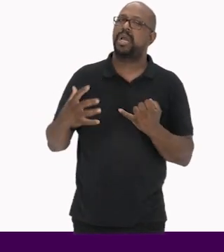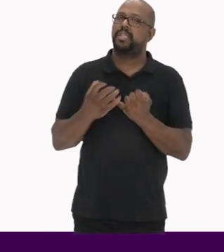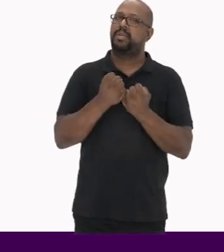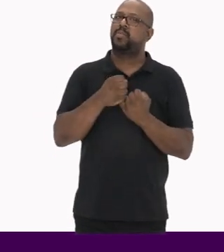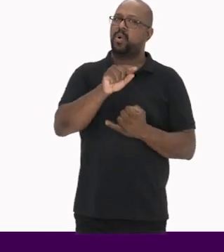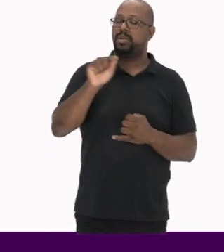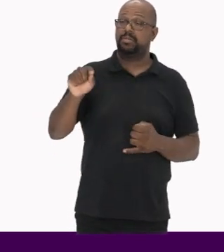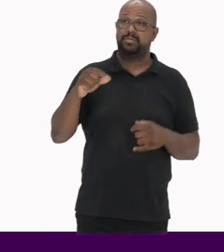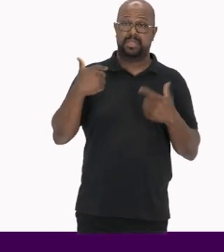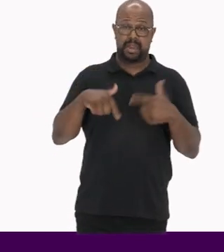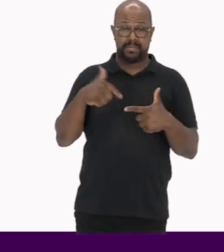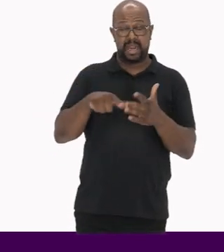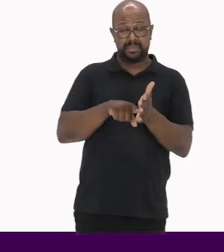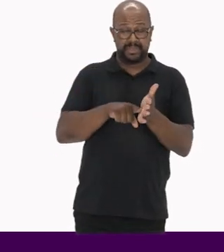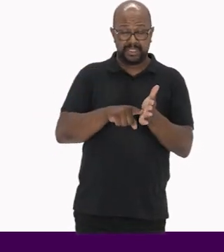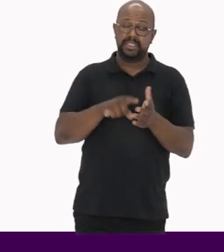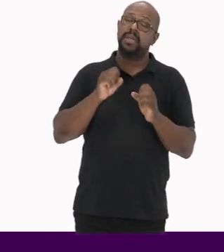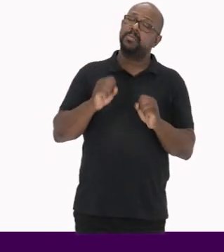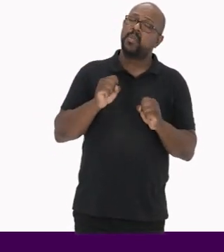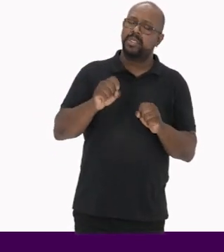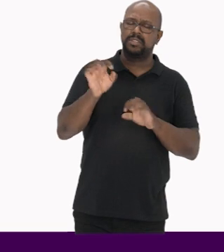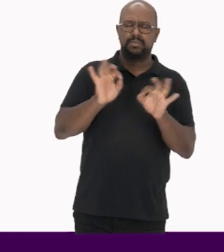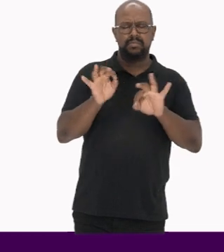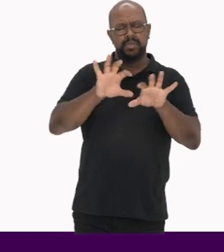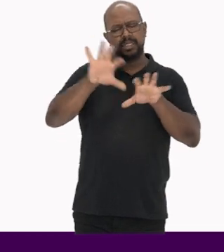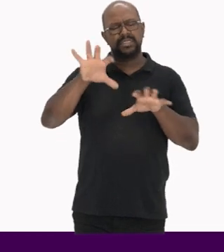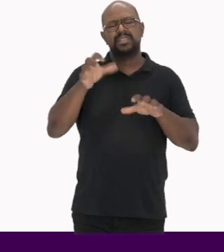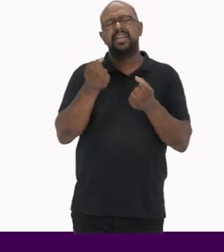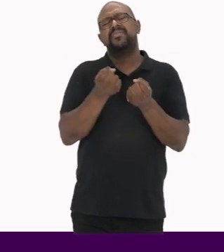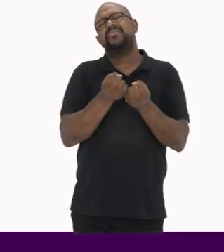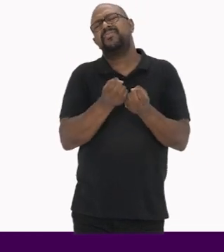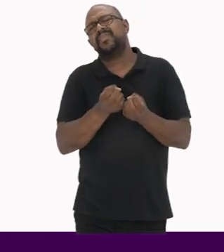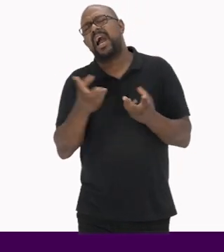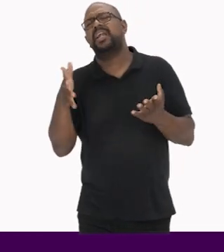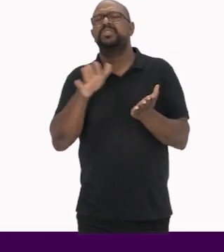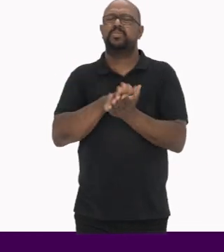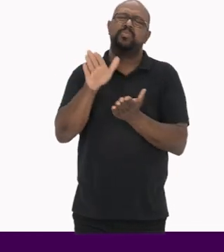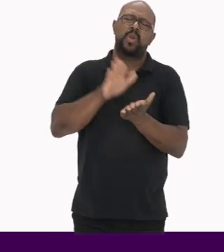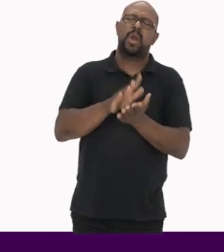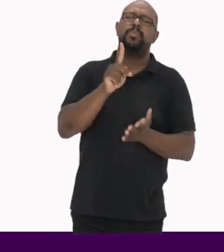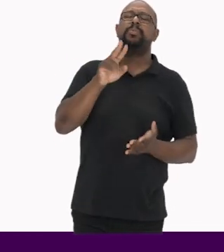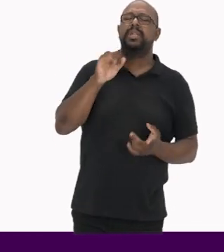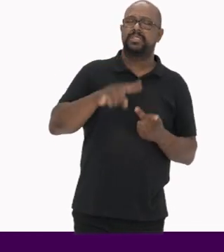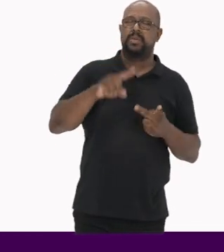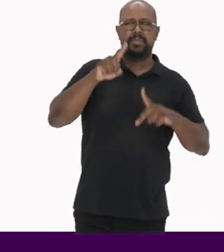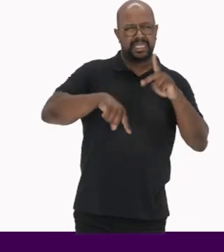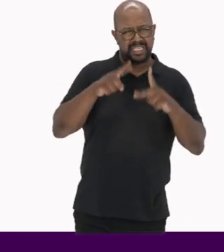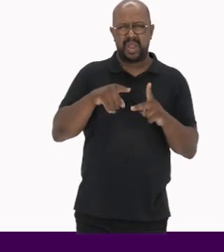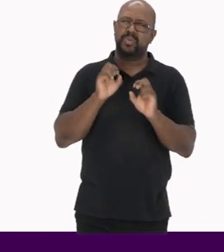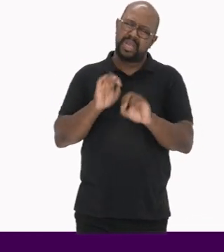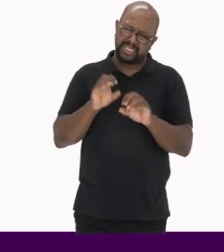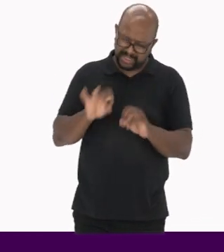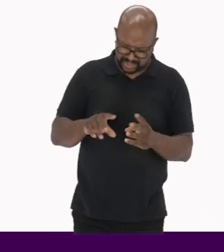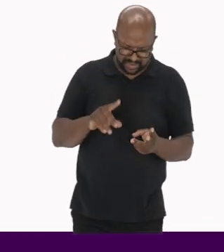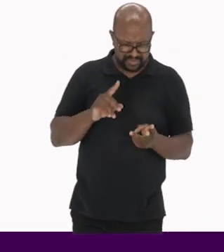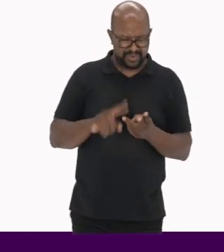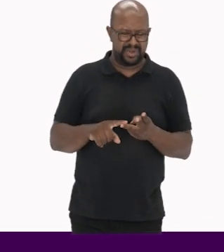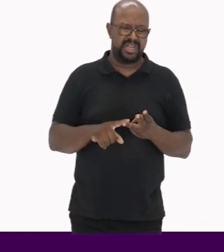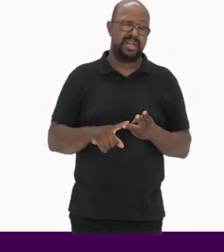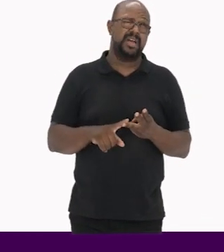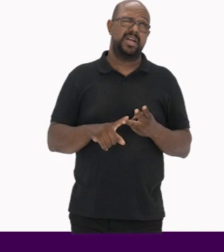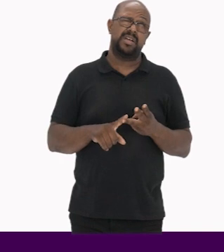patrimônios O trabalho de pesquisa pode ser organizado em várias publicações Material educativo